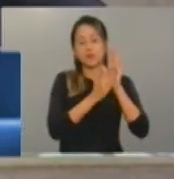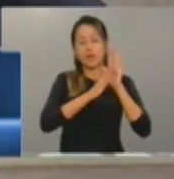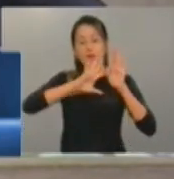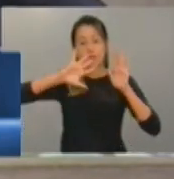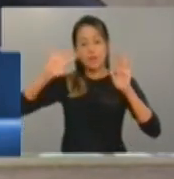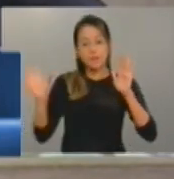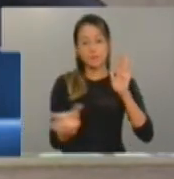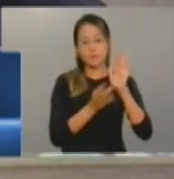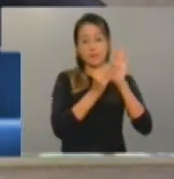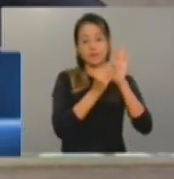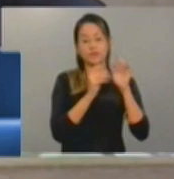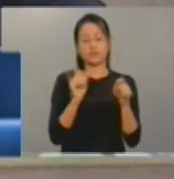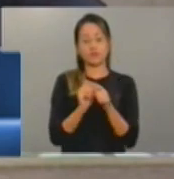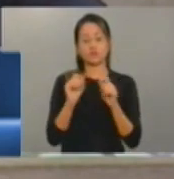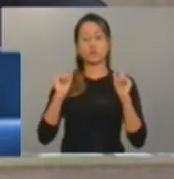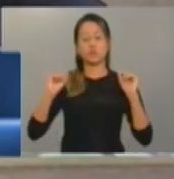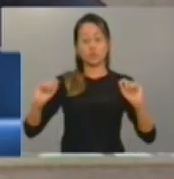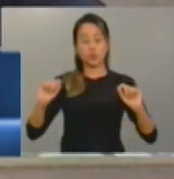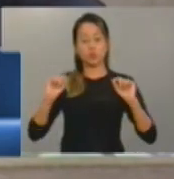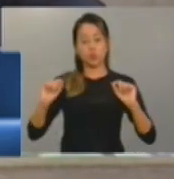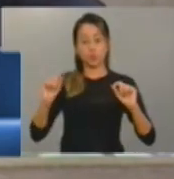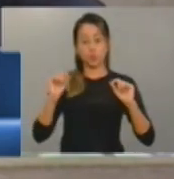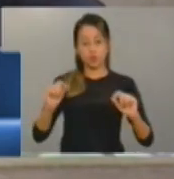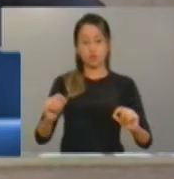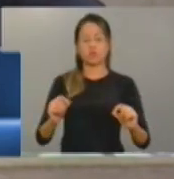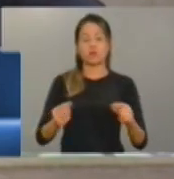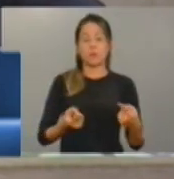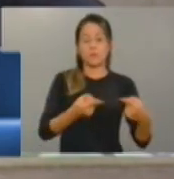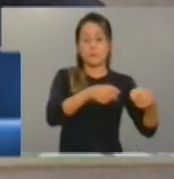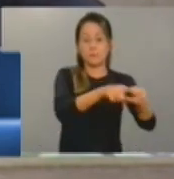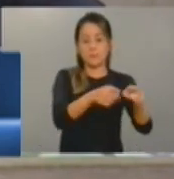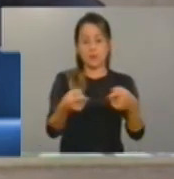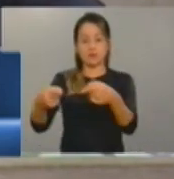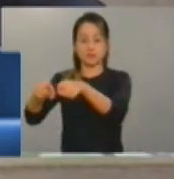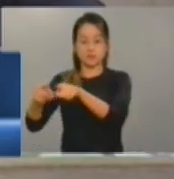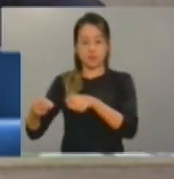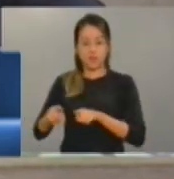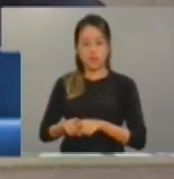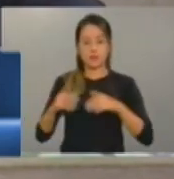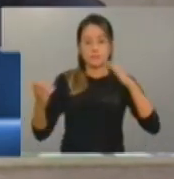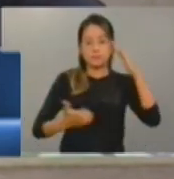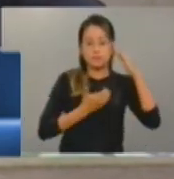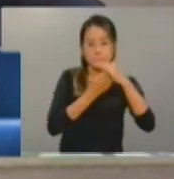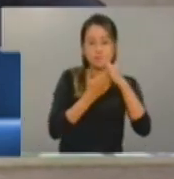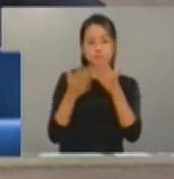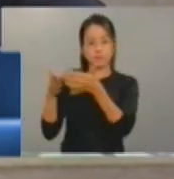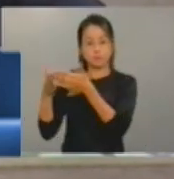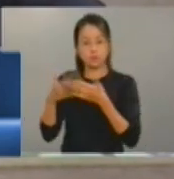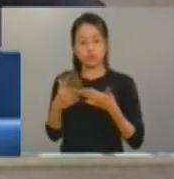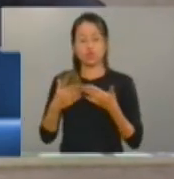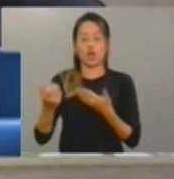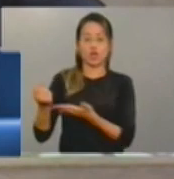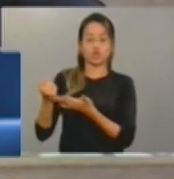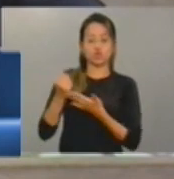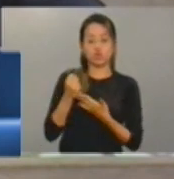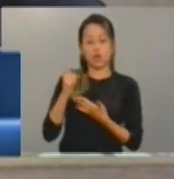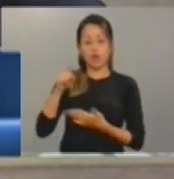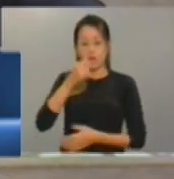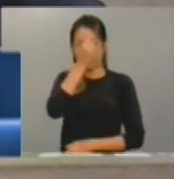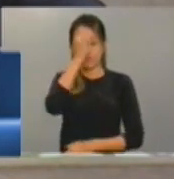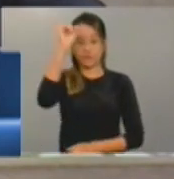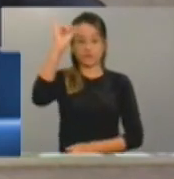os consórcios de combate à seca. Os consórcios de combate à seca, presidente, que devem e podem ser um grande